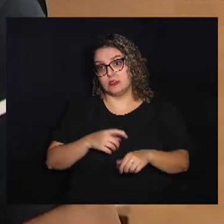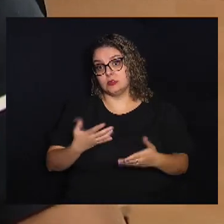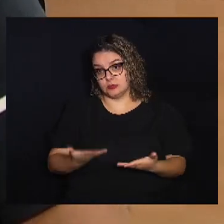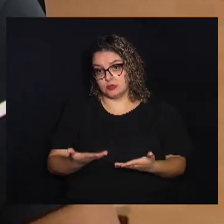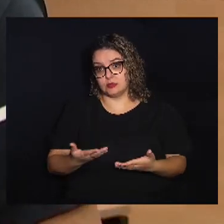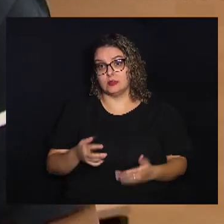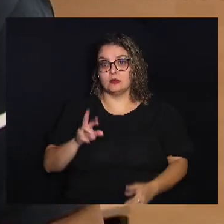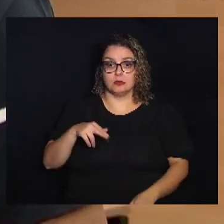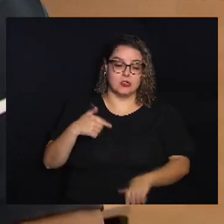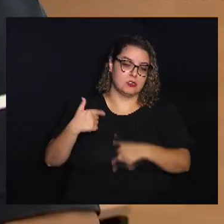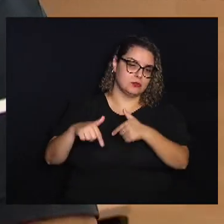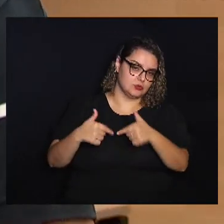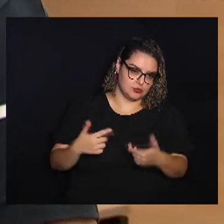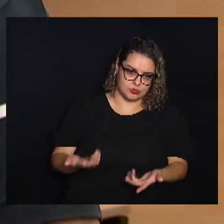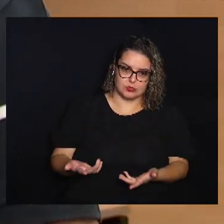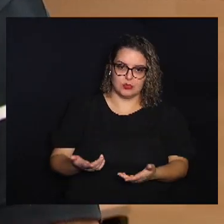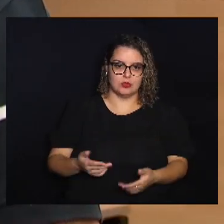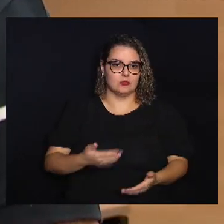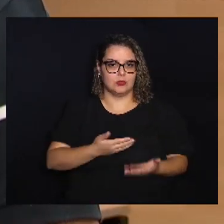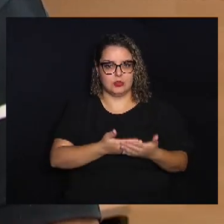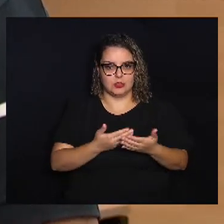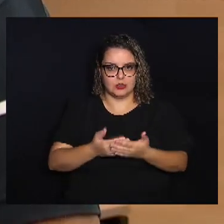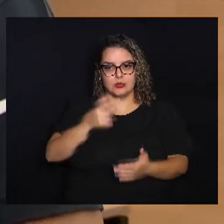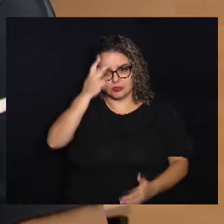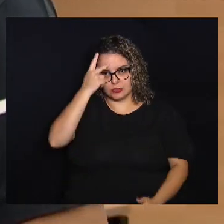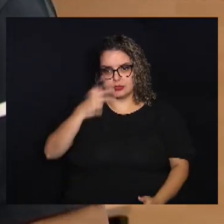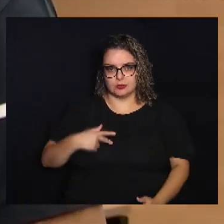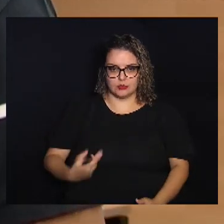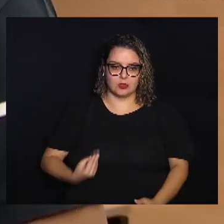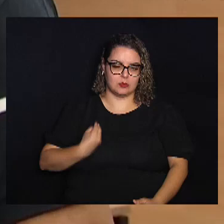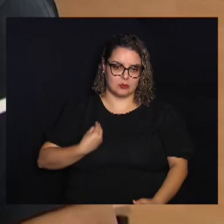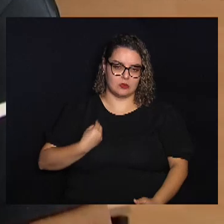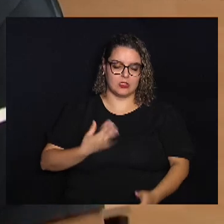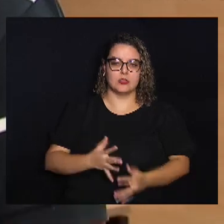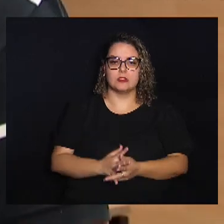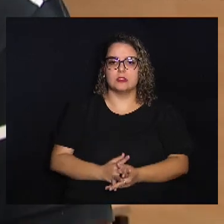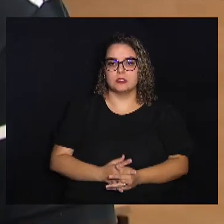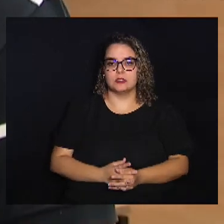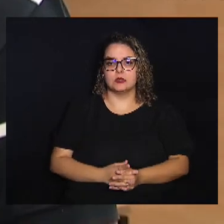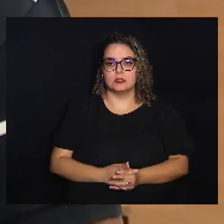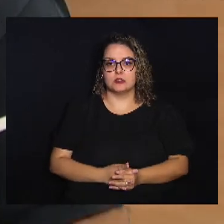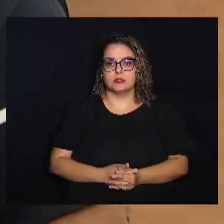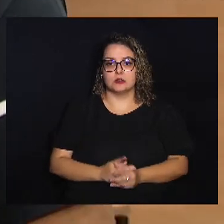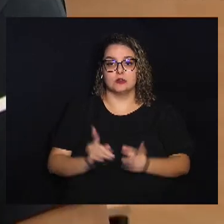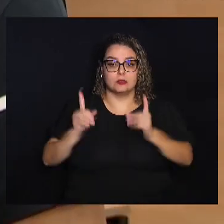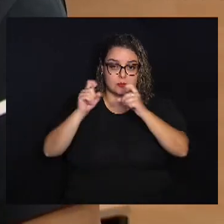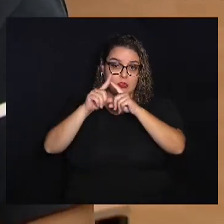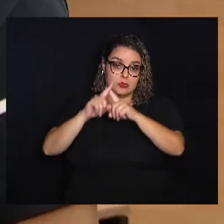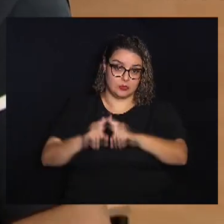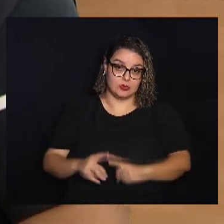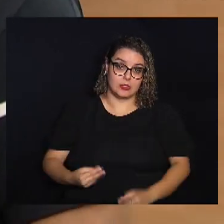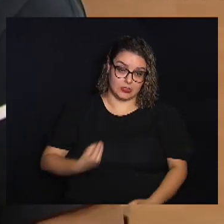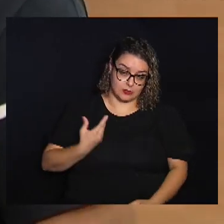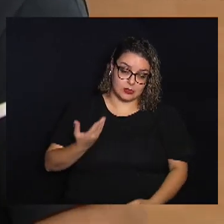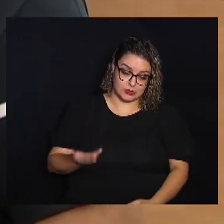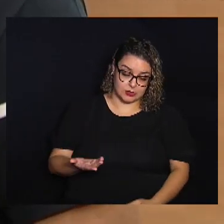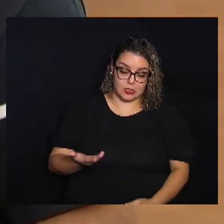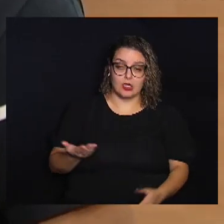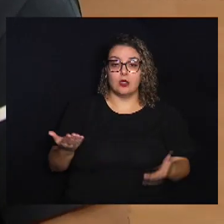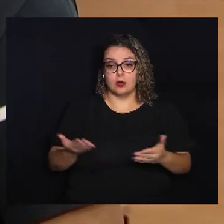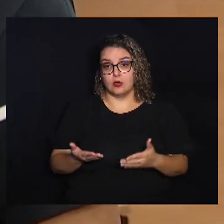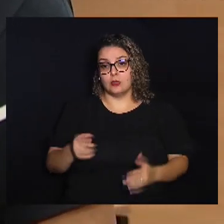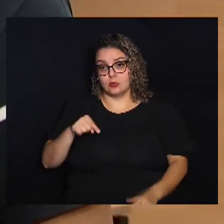conta dos trabalhos Por conta da própria vivência Os desafios dessa vida Agora com essa